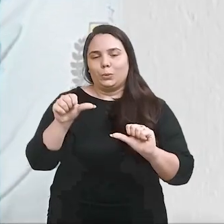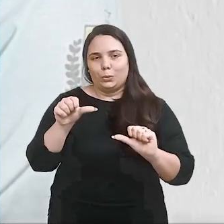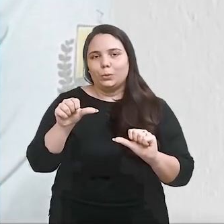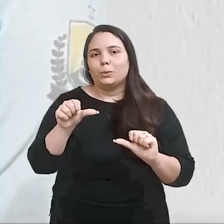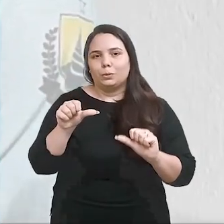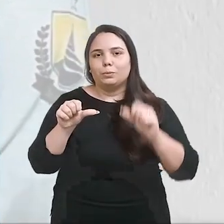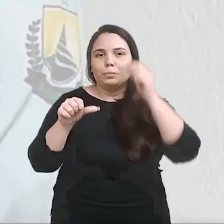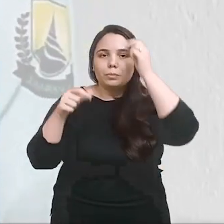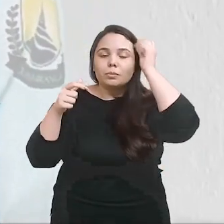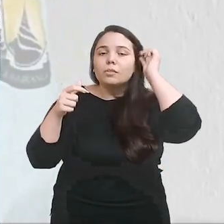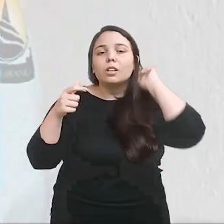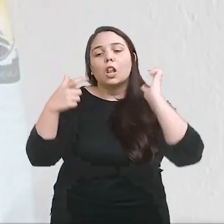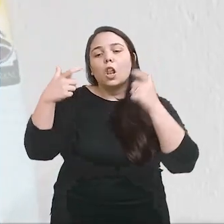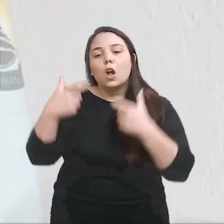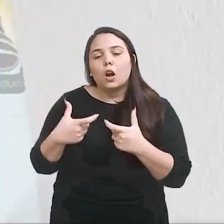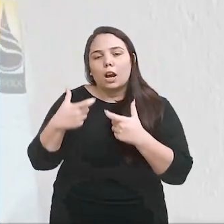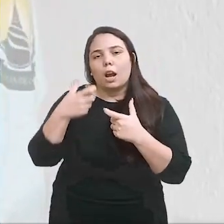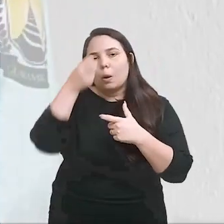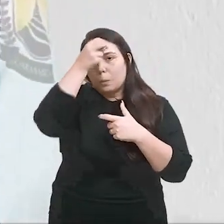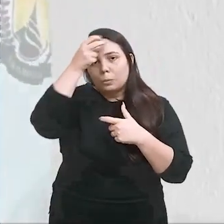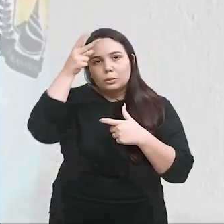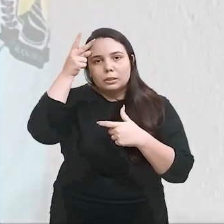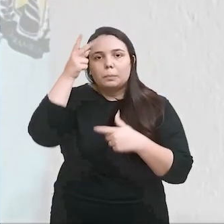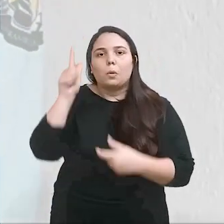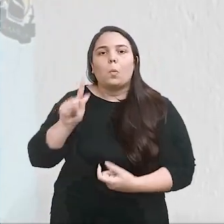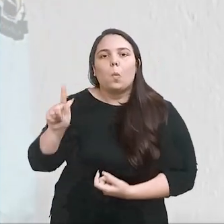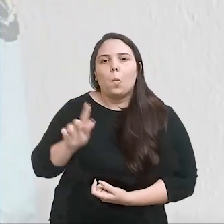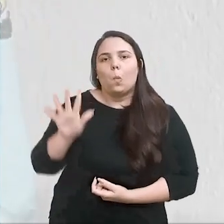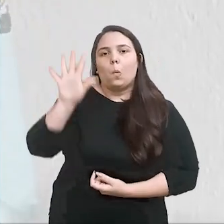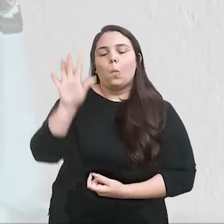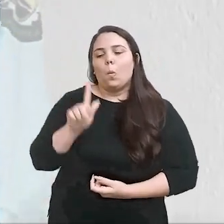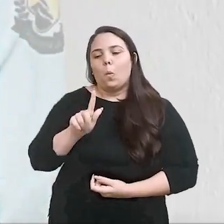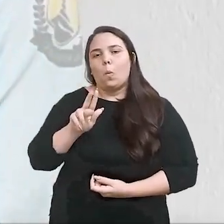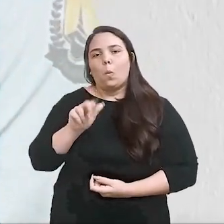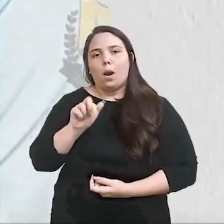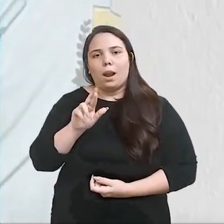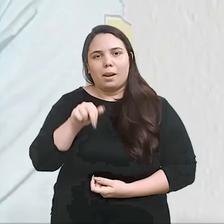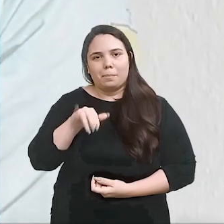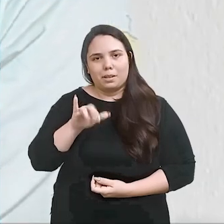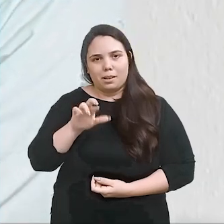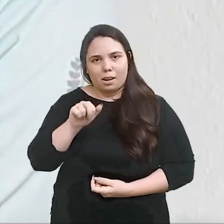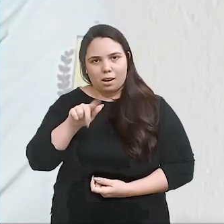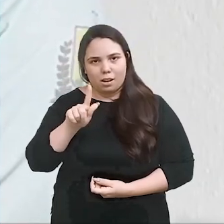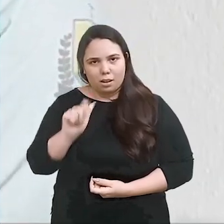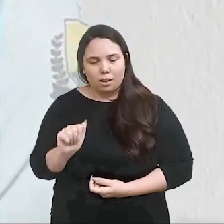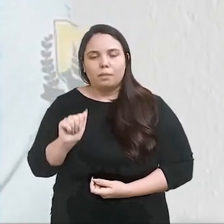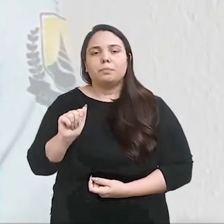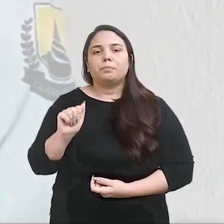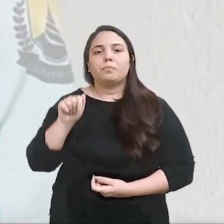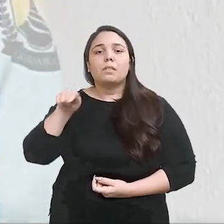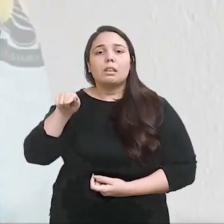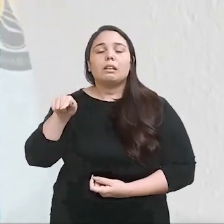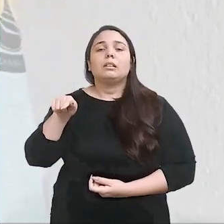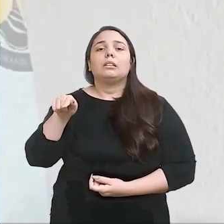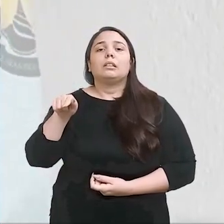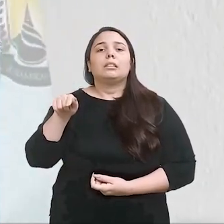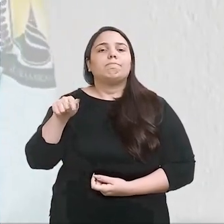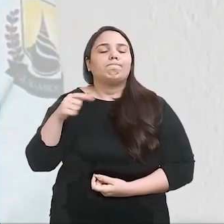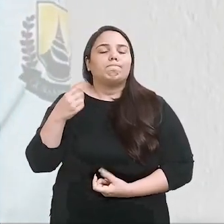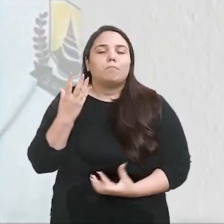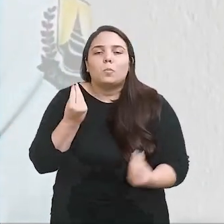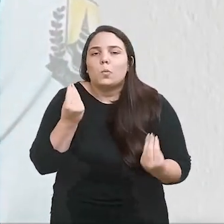águas, realmente, no município de Guaramiranga, no qual a gente teve todo um grande